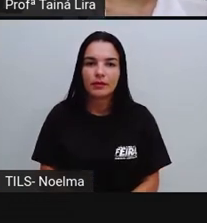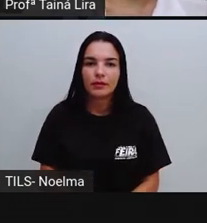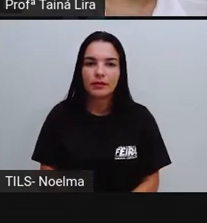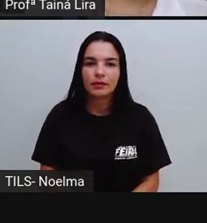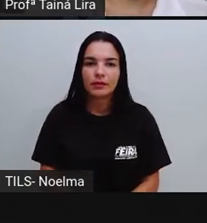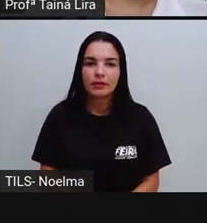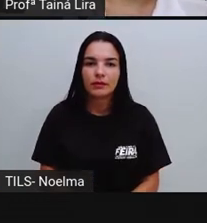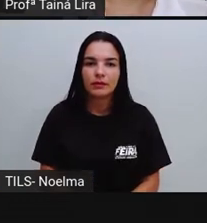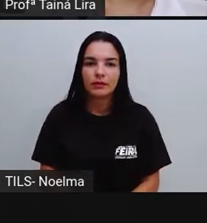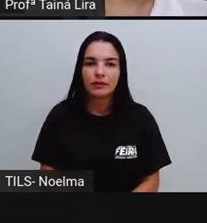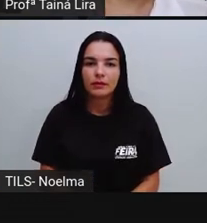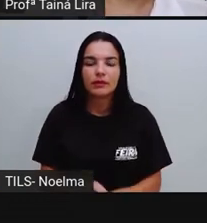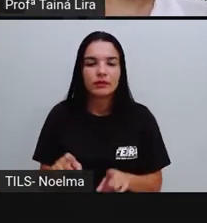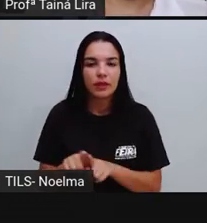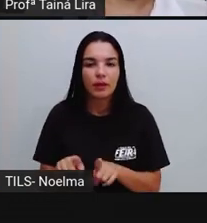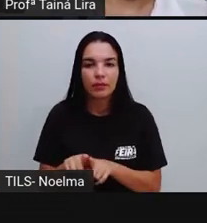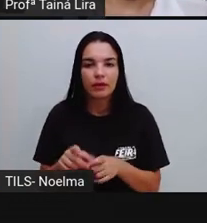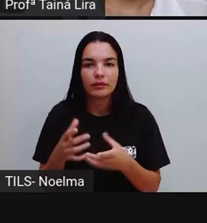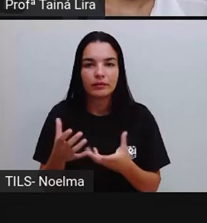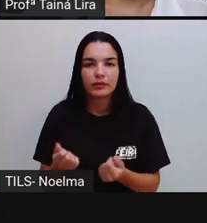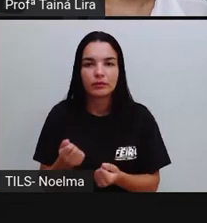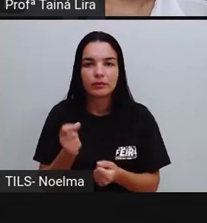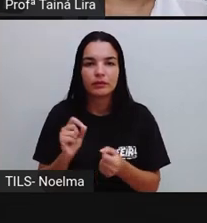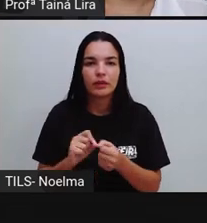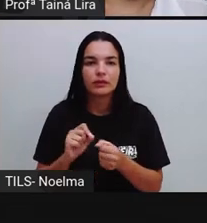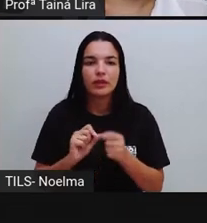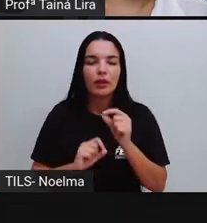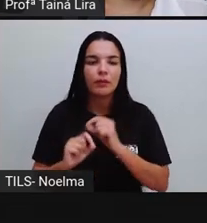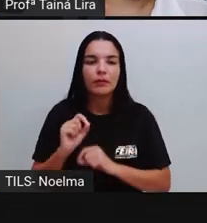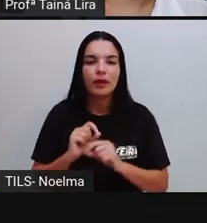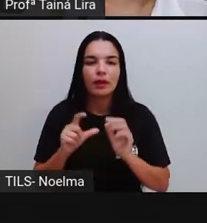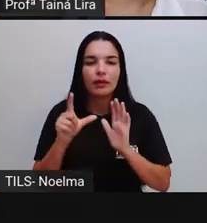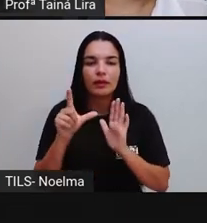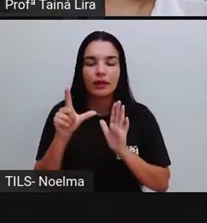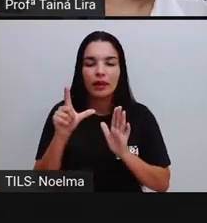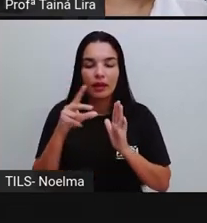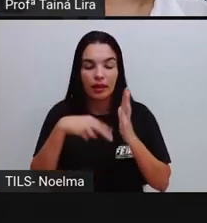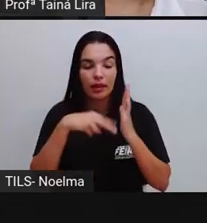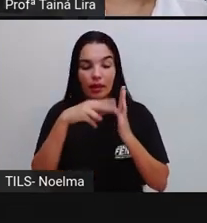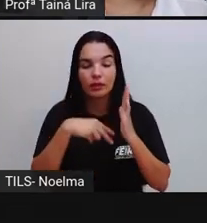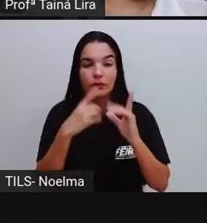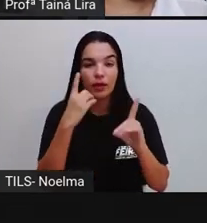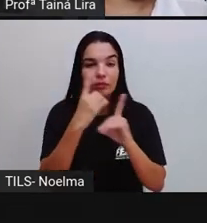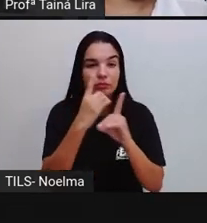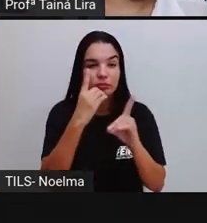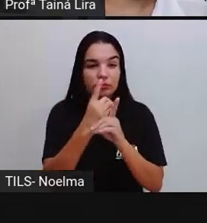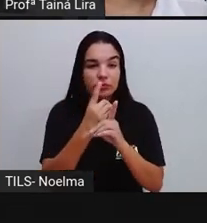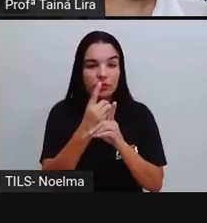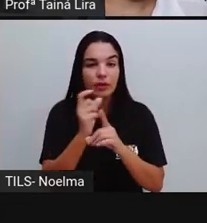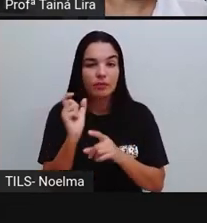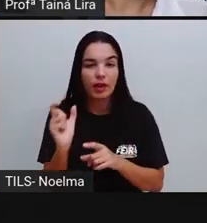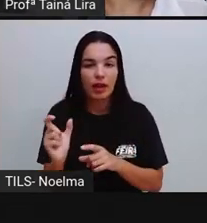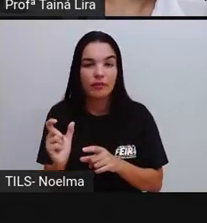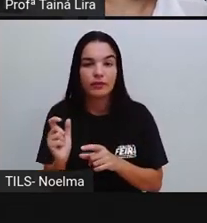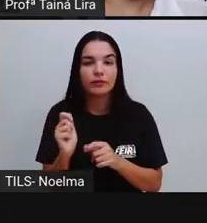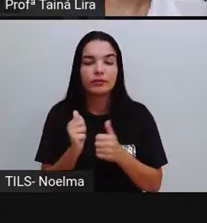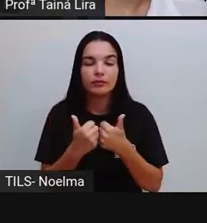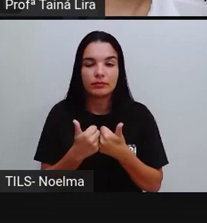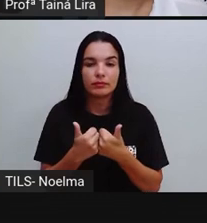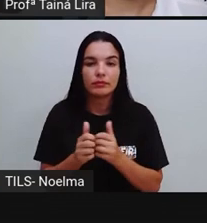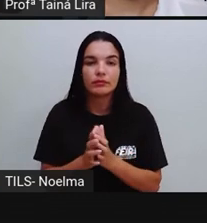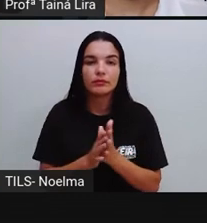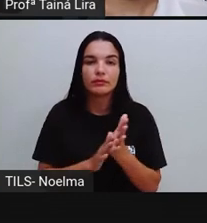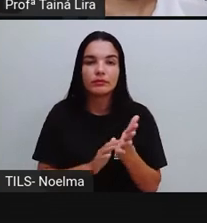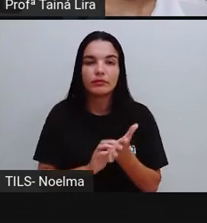Nós vamos fazer, Né, A leitura, Identificar essas palavras e corrigir, Tá? Vamos lá?